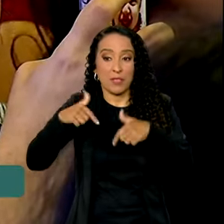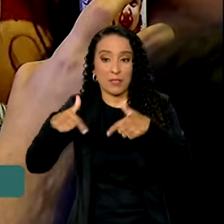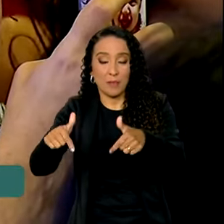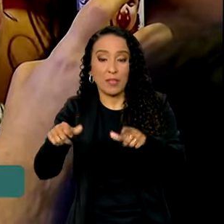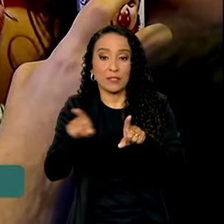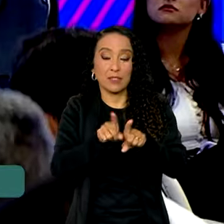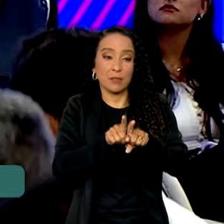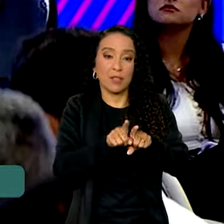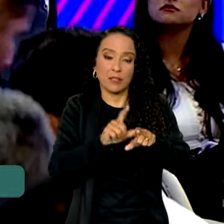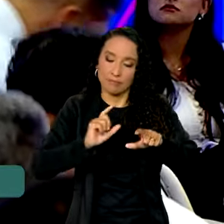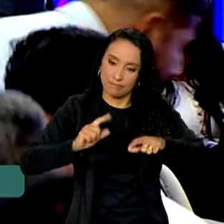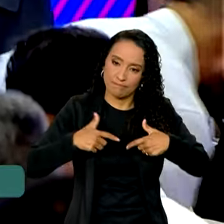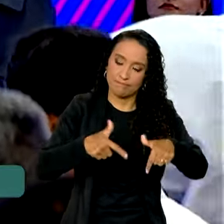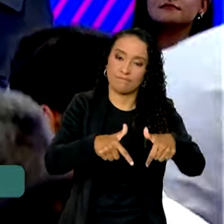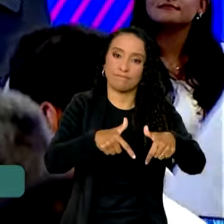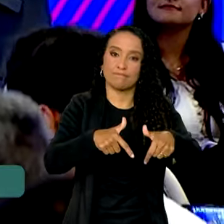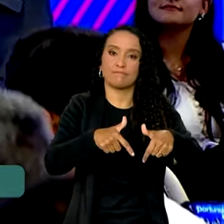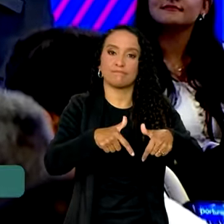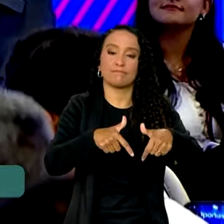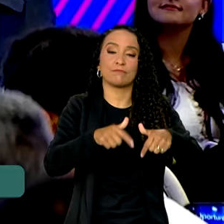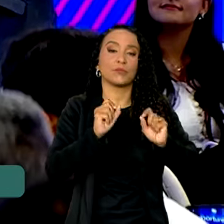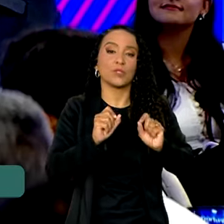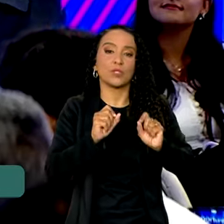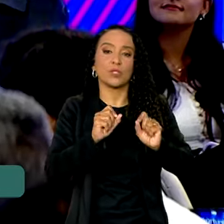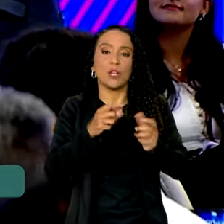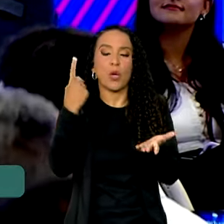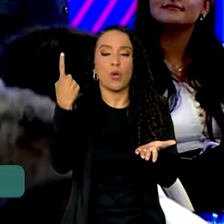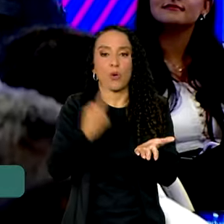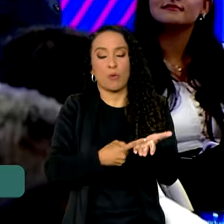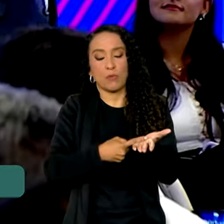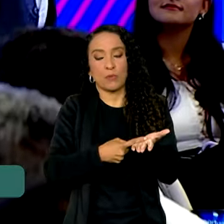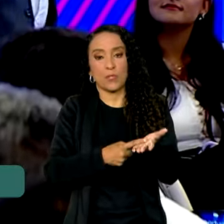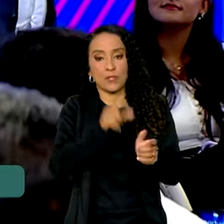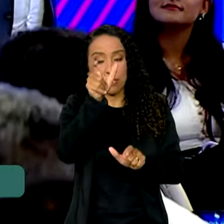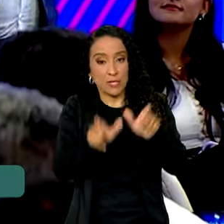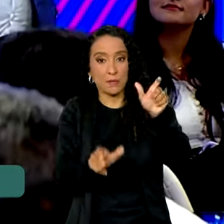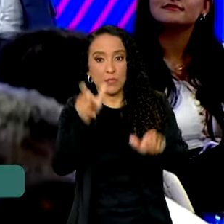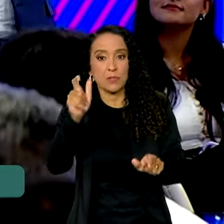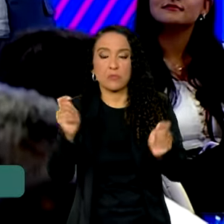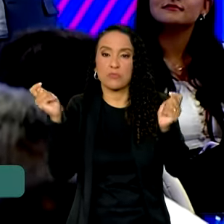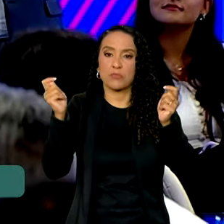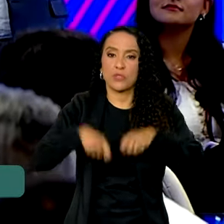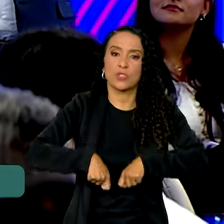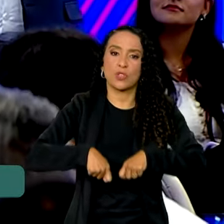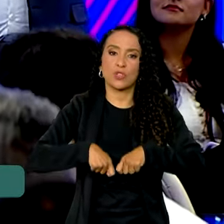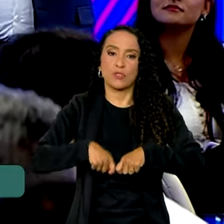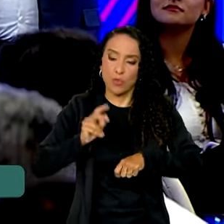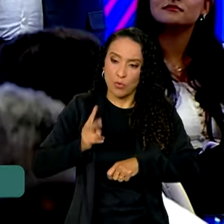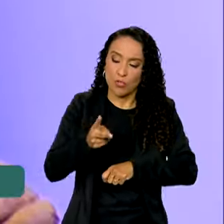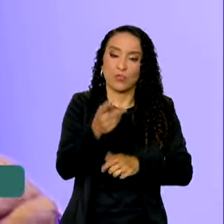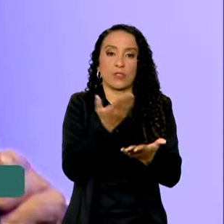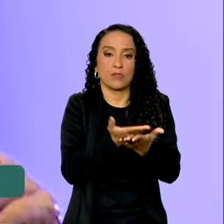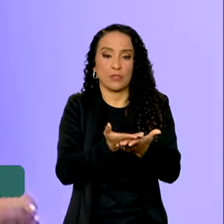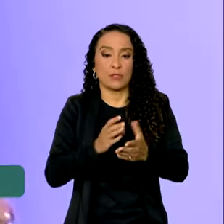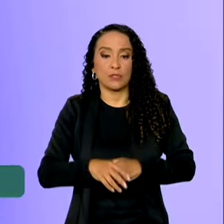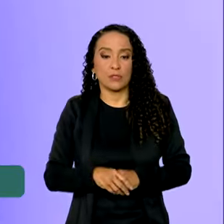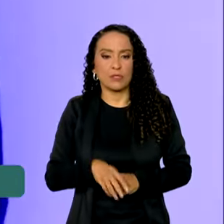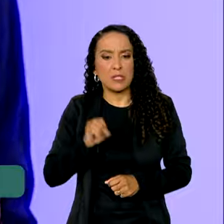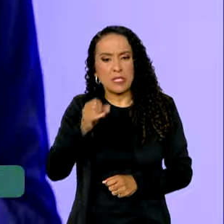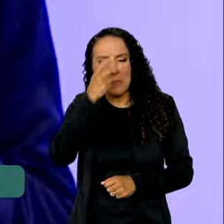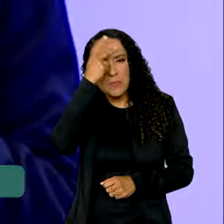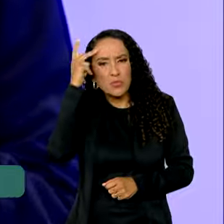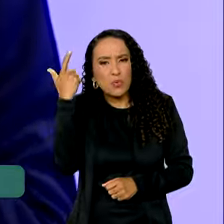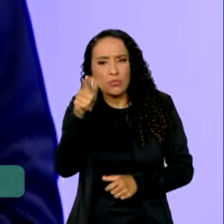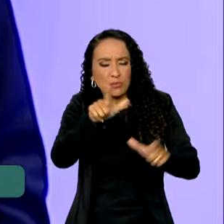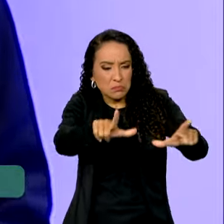como pela jornada de trabalho e pelo compromisso para que as pessoas possam seguir estudando. Se um cara que